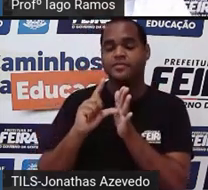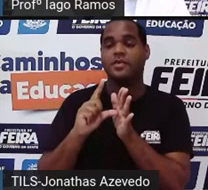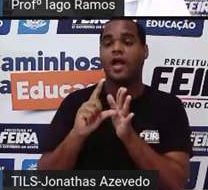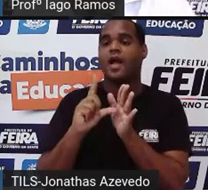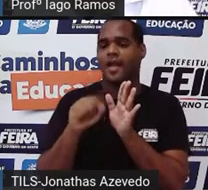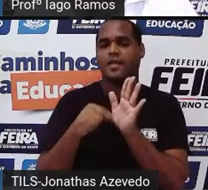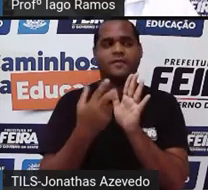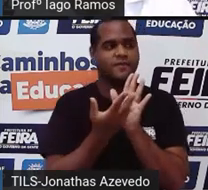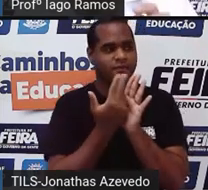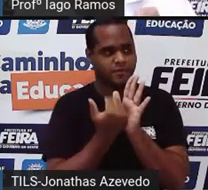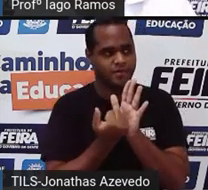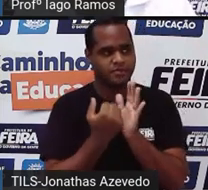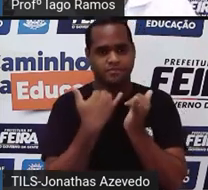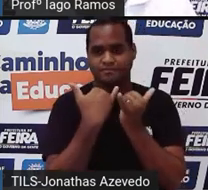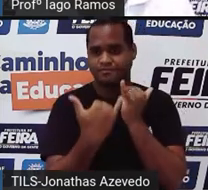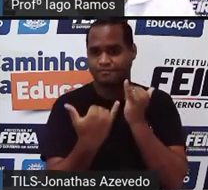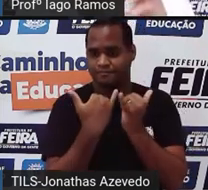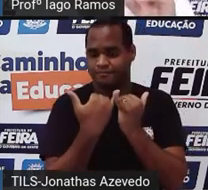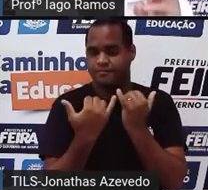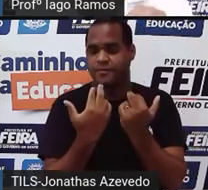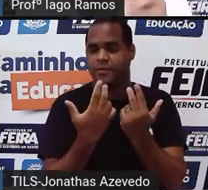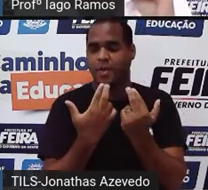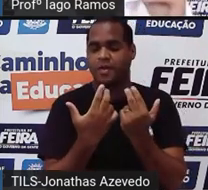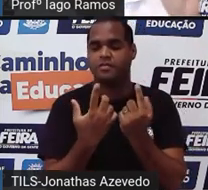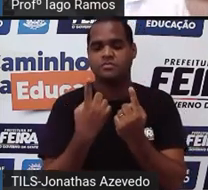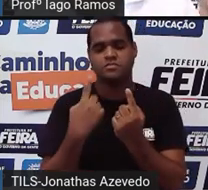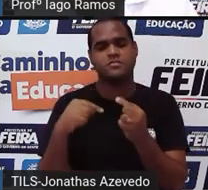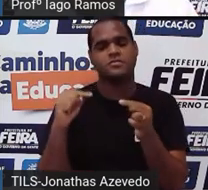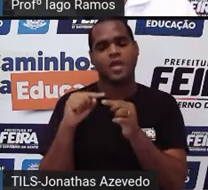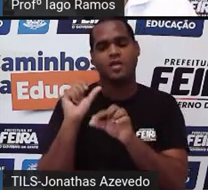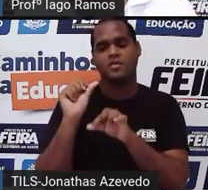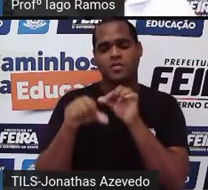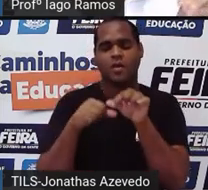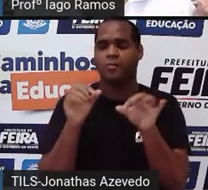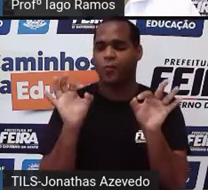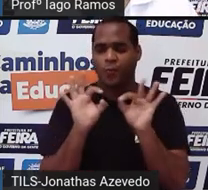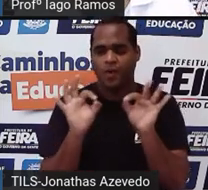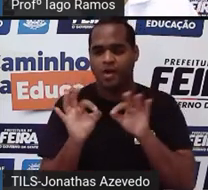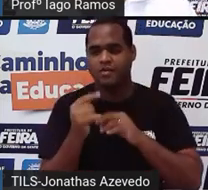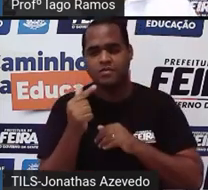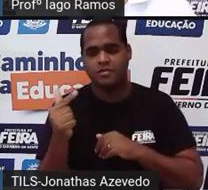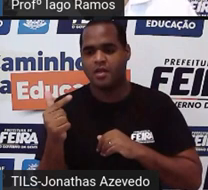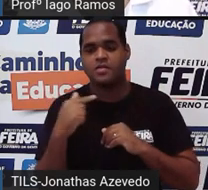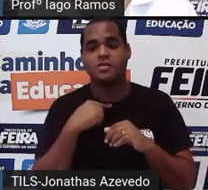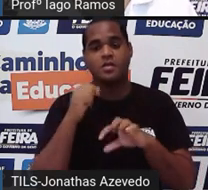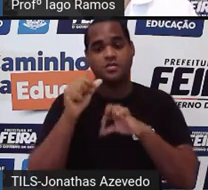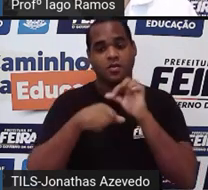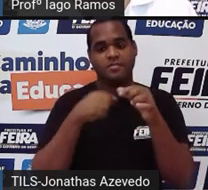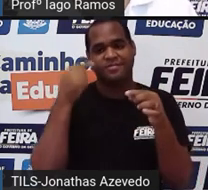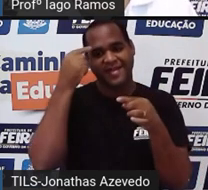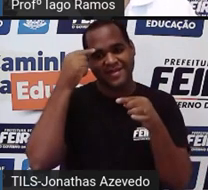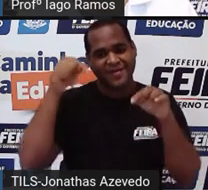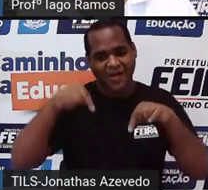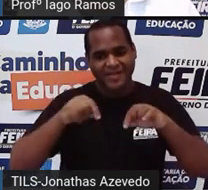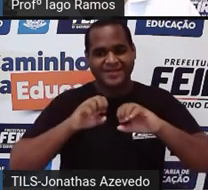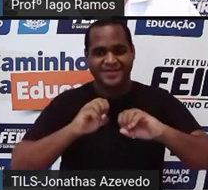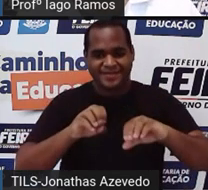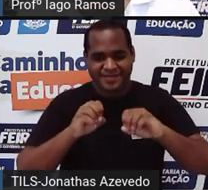são semelhantes. Aqui não tá tendo a transformação que a gente tá pensando nessa aula, tá?